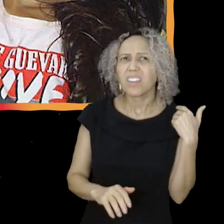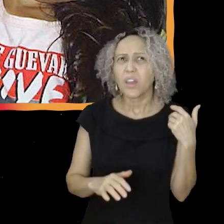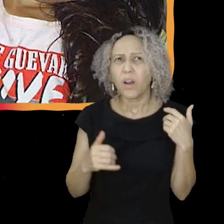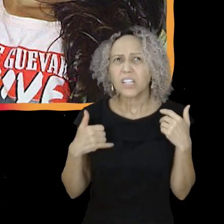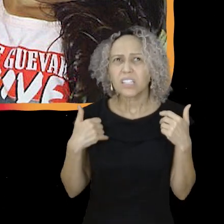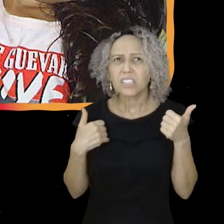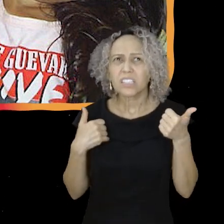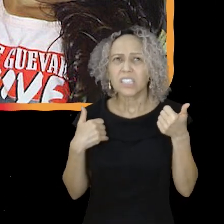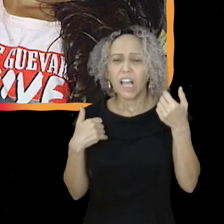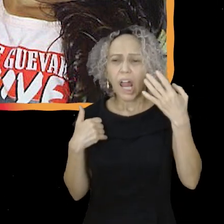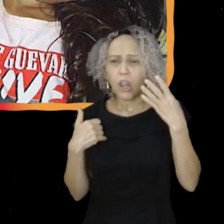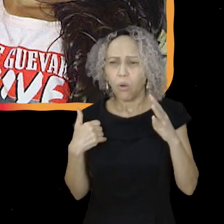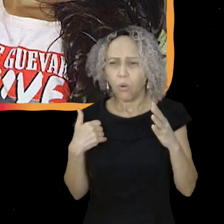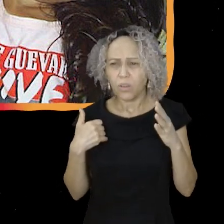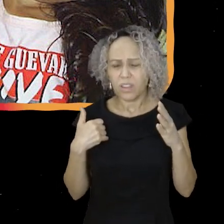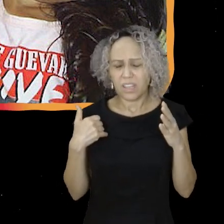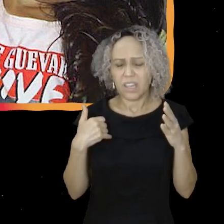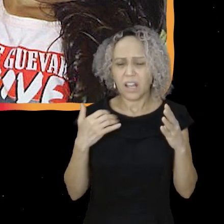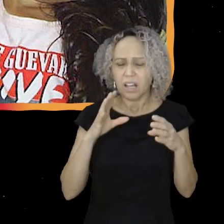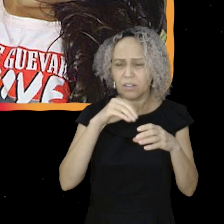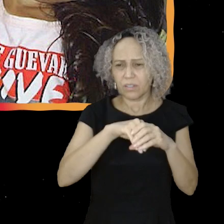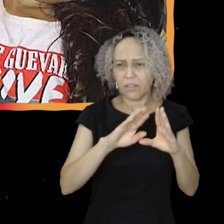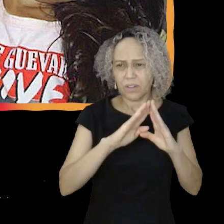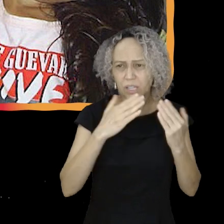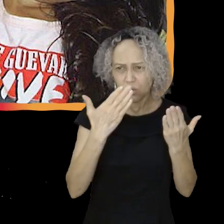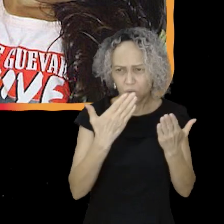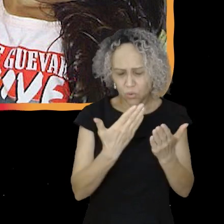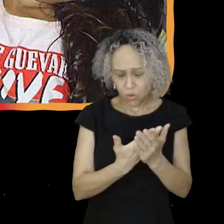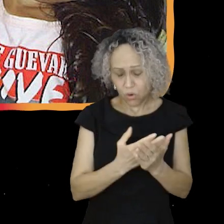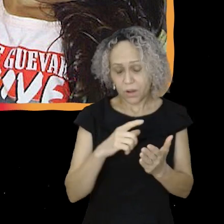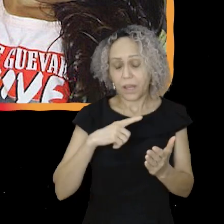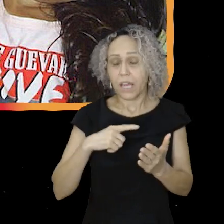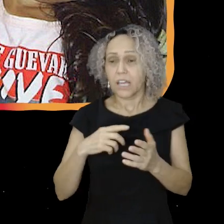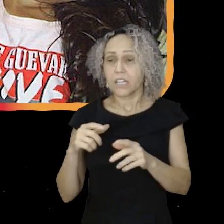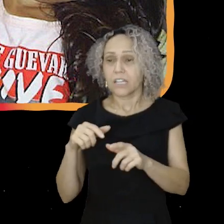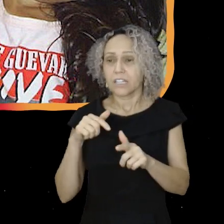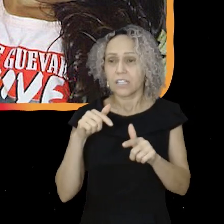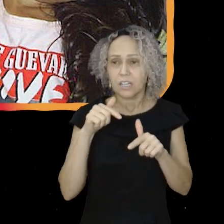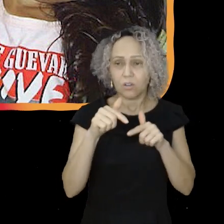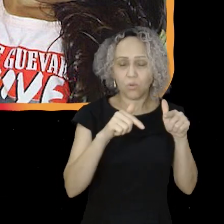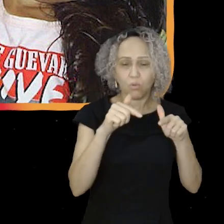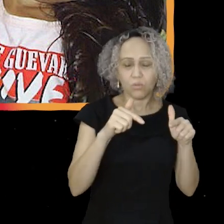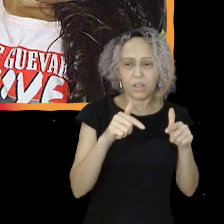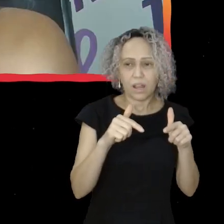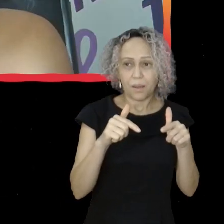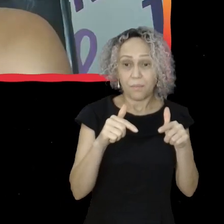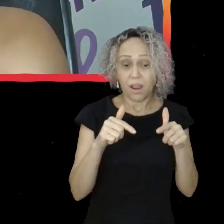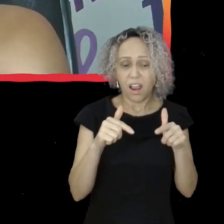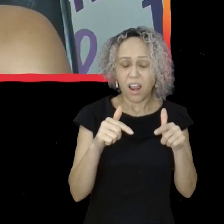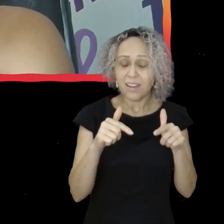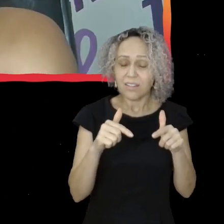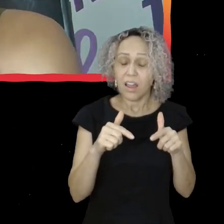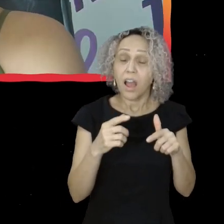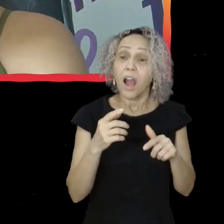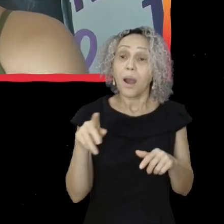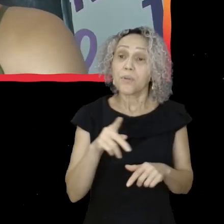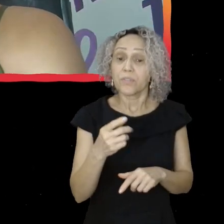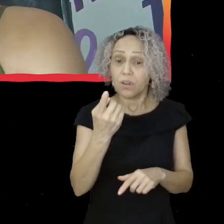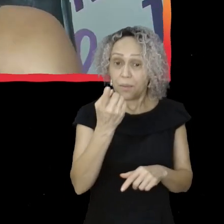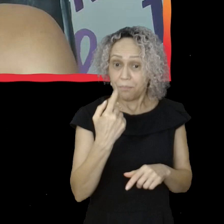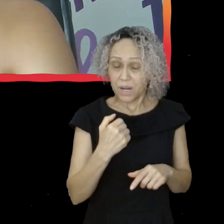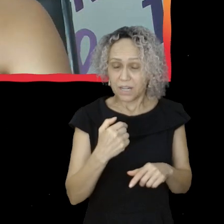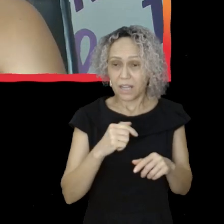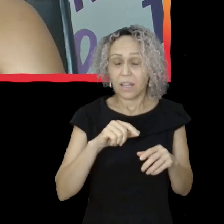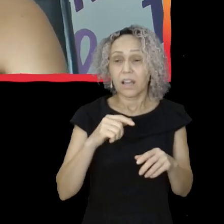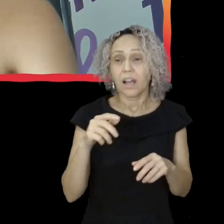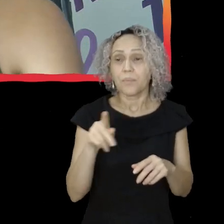e tinha um trabalho de artes que era pra, tipo, fazer um desenho, assim, e daí eu peguei e fiz um desenho do tipo, minha professora não gostou, mas enfim. Mas